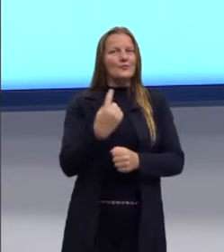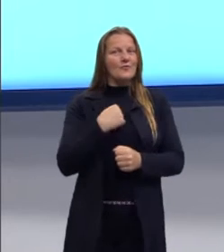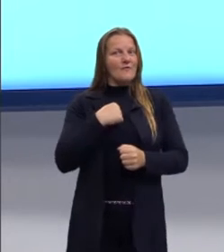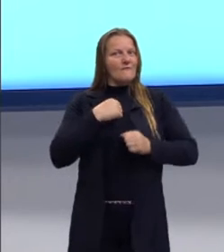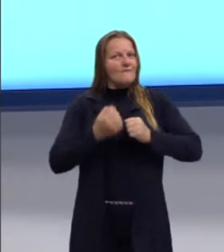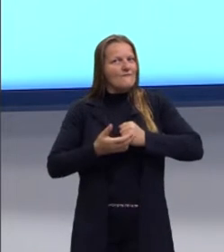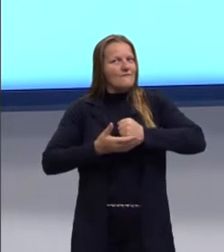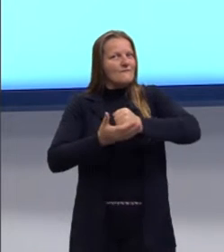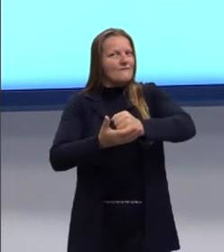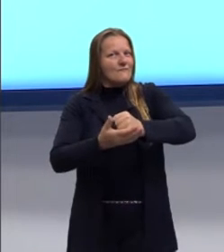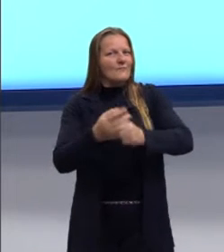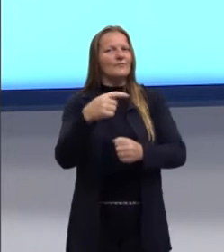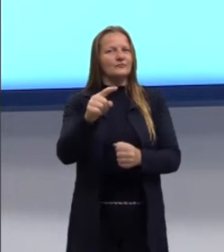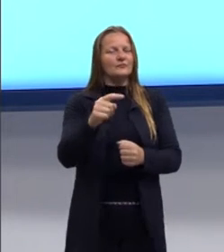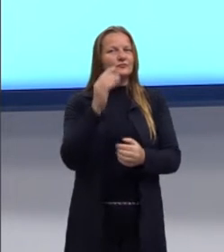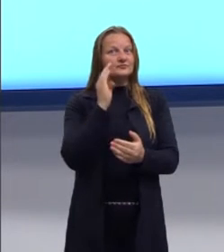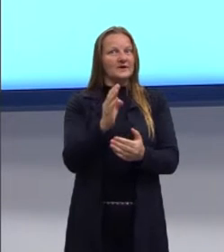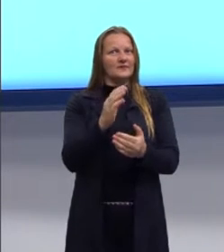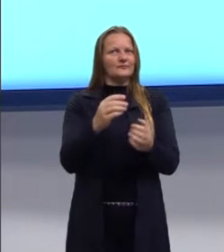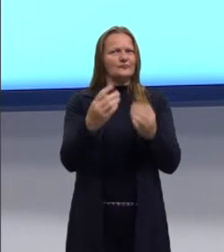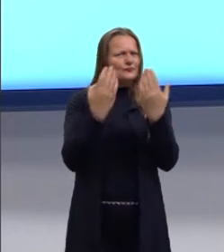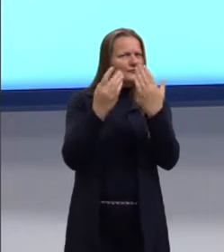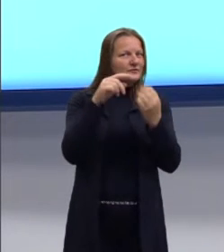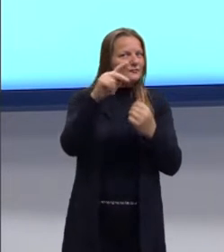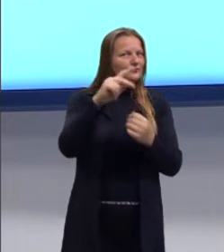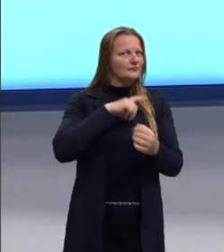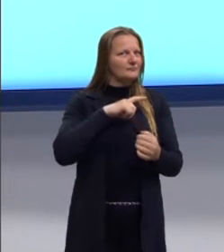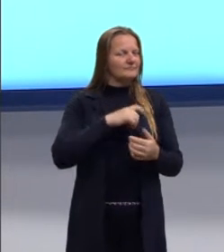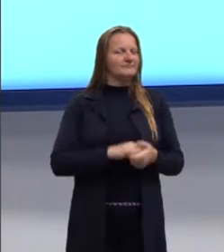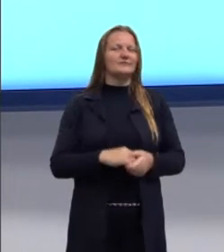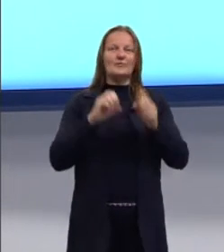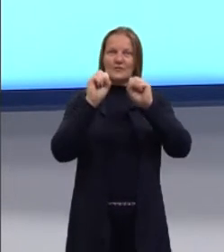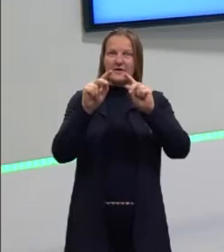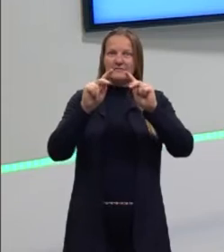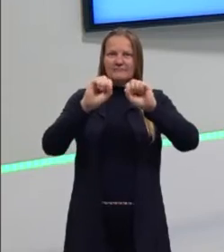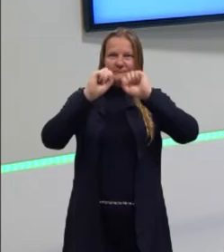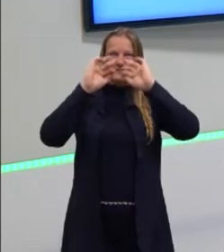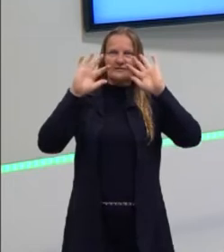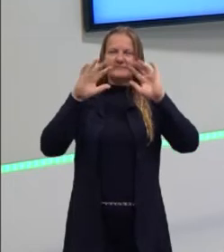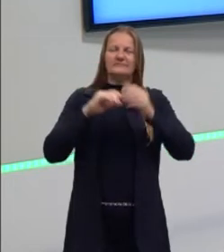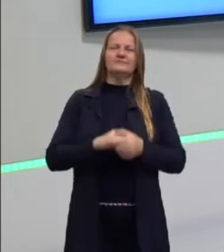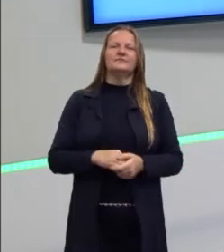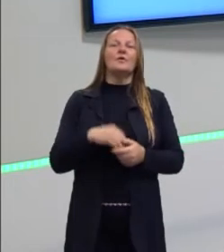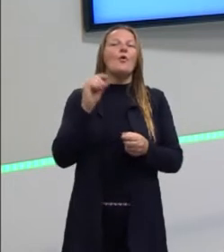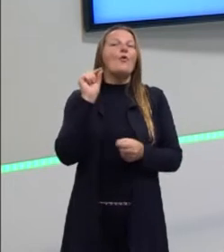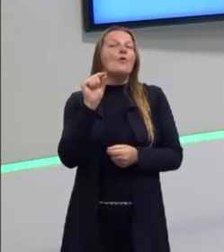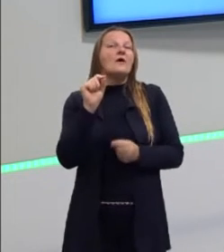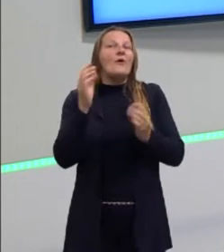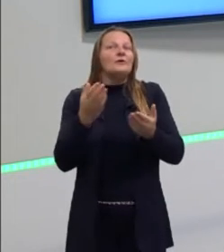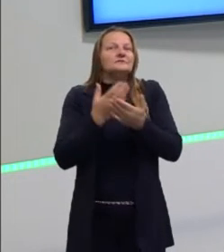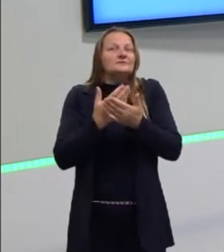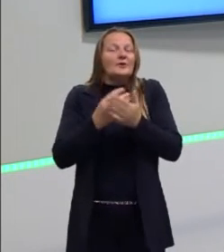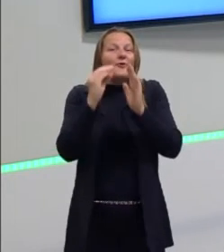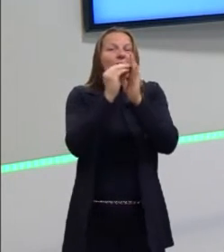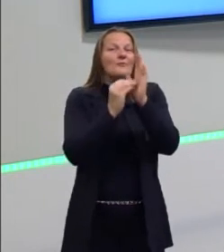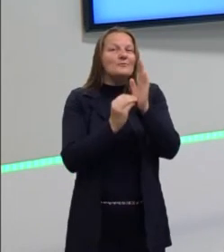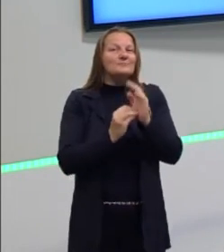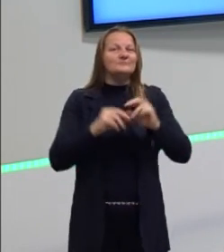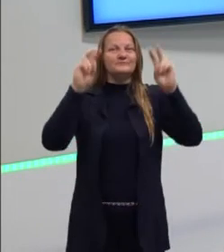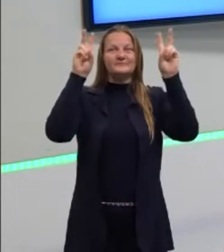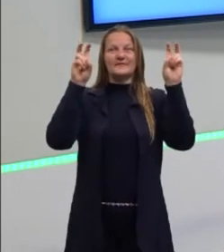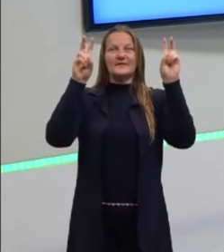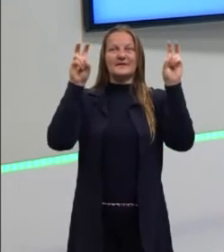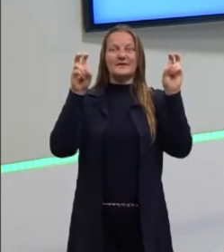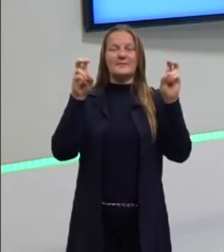diretamente aí na tua dúvida. Certo? Hoje nós vamos falar um pouquinho sobre